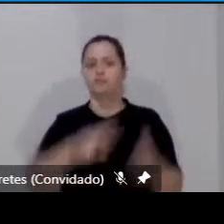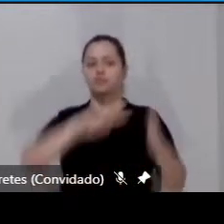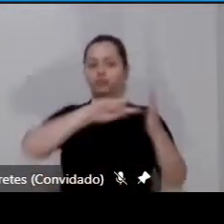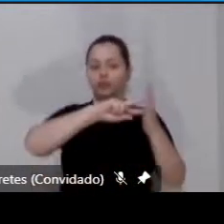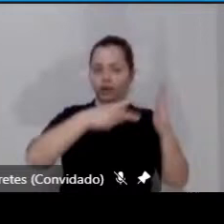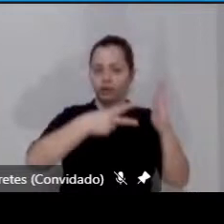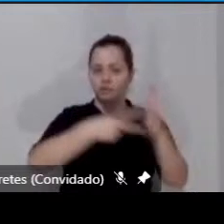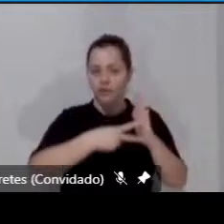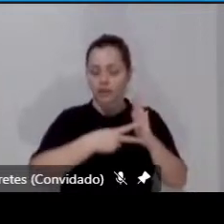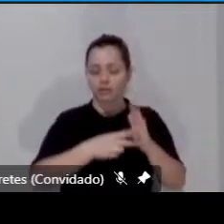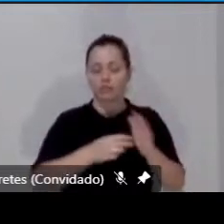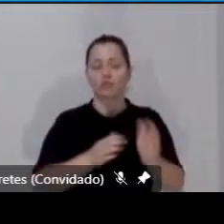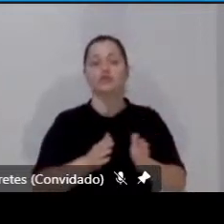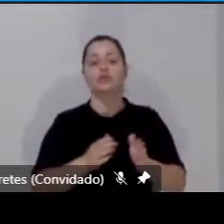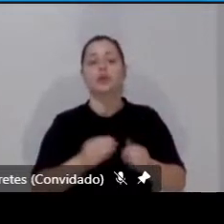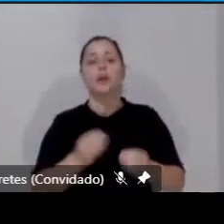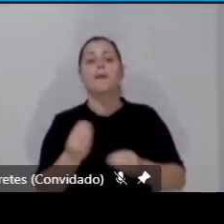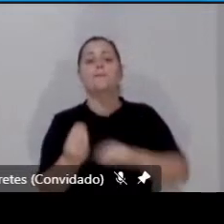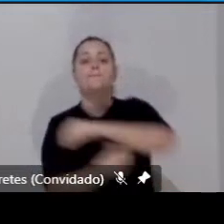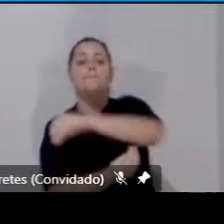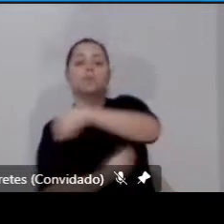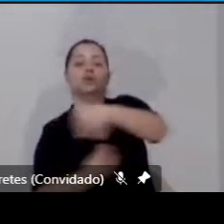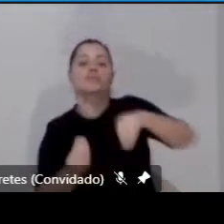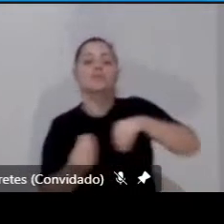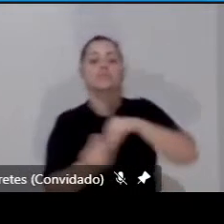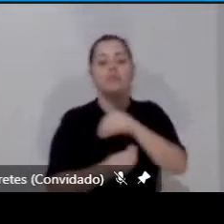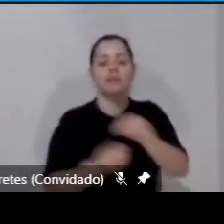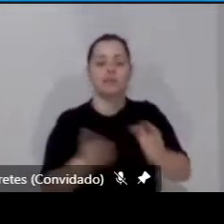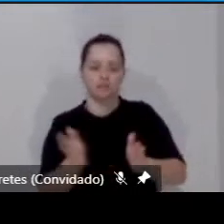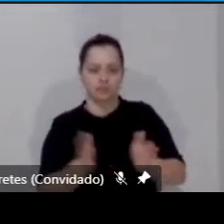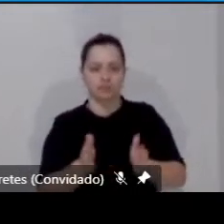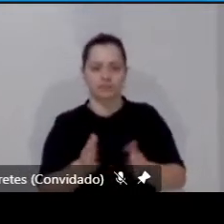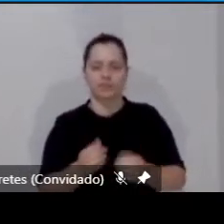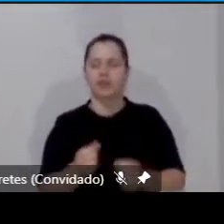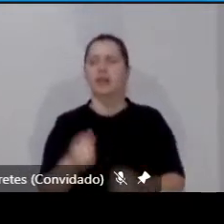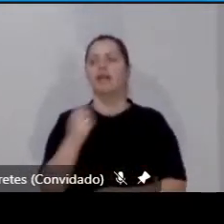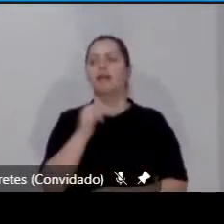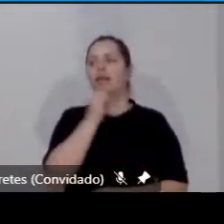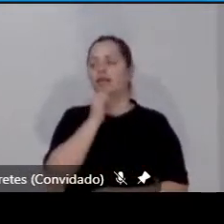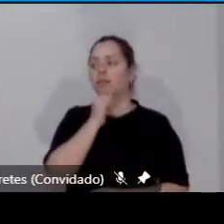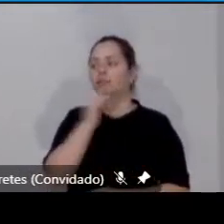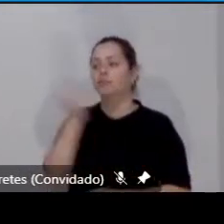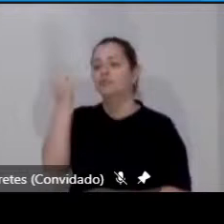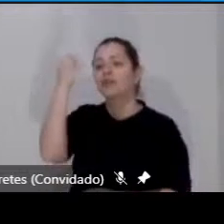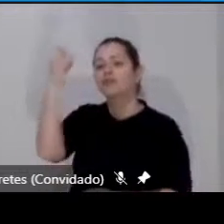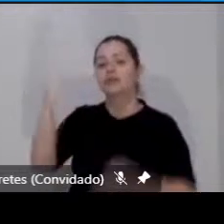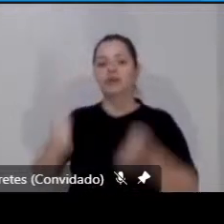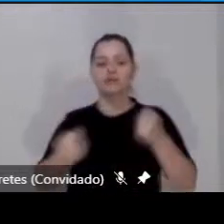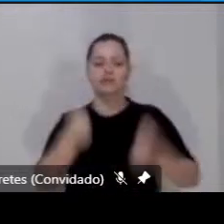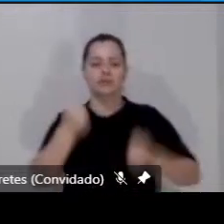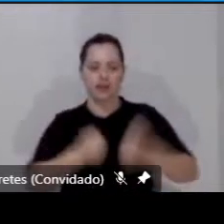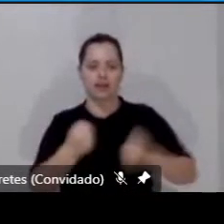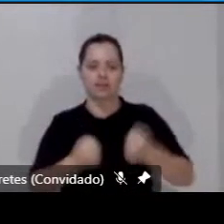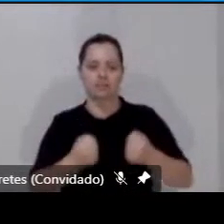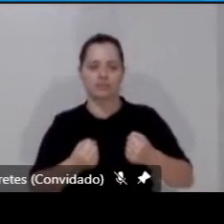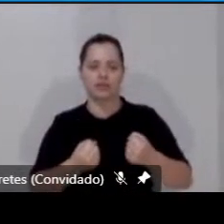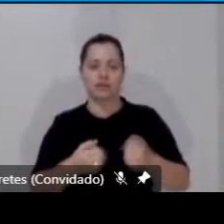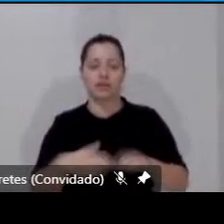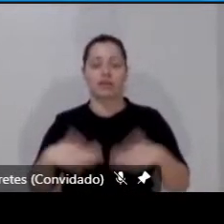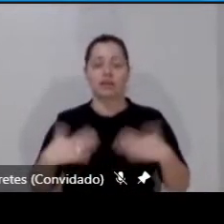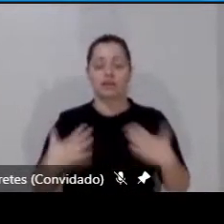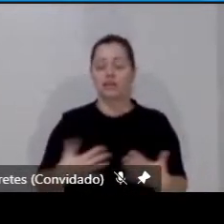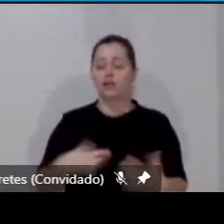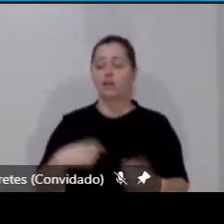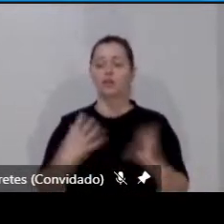ao movimento. A liberdade, por exemplo, de viajar de carro ou essa condição que estamos todos